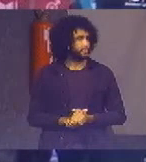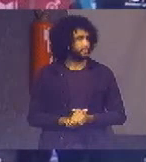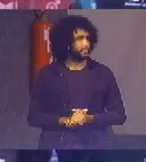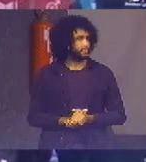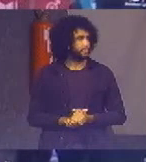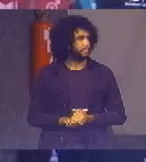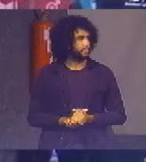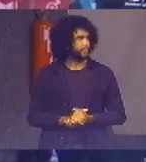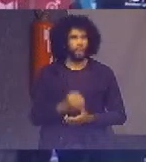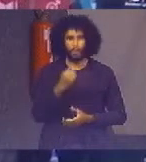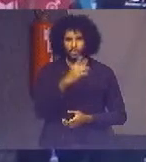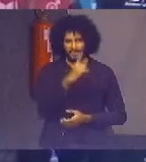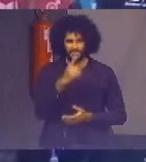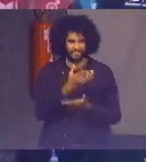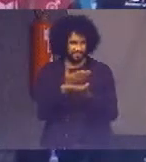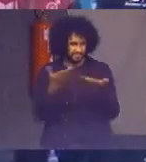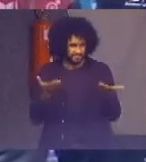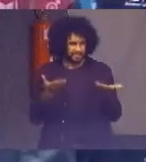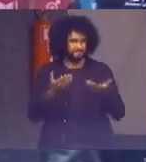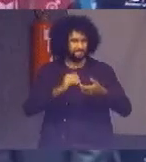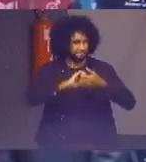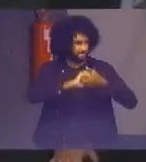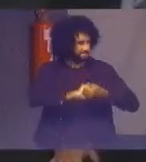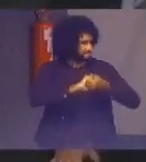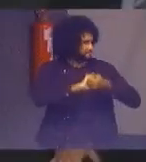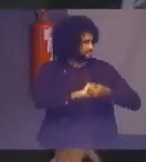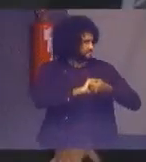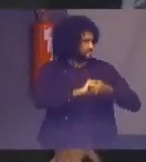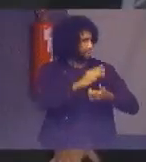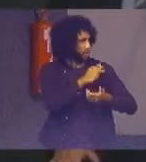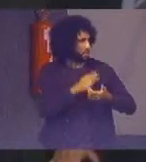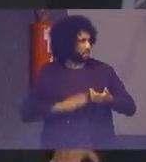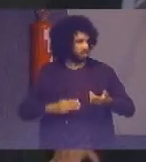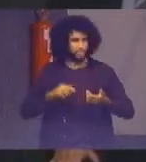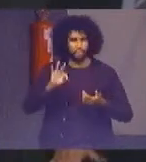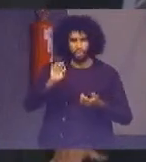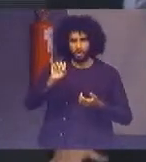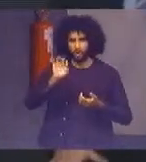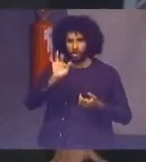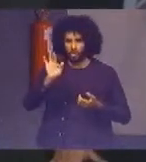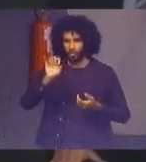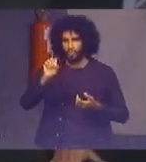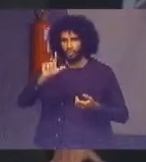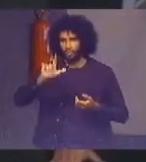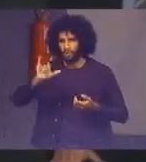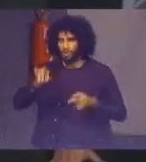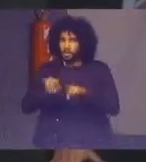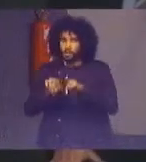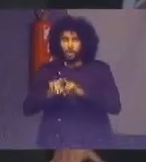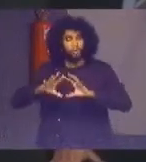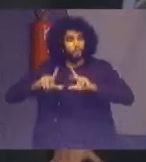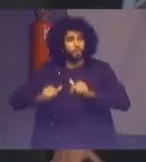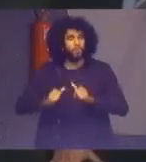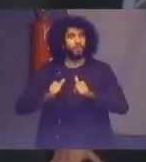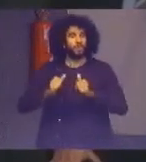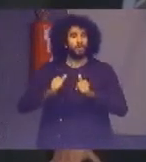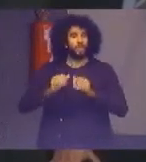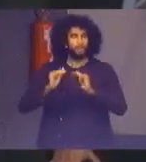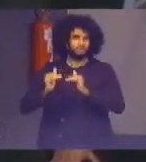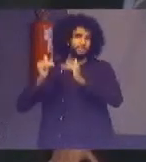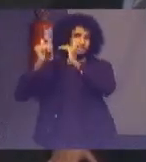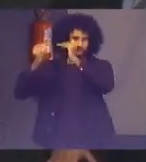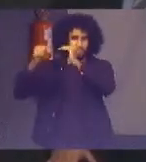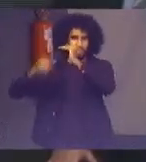Bom dia a todos. Eu saúdo o ministro Tófio e, na pessoa dele, todos os presentes, autoridades e